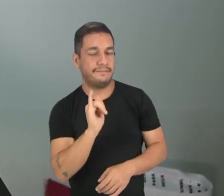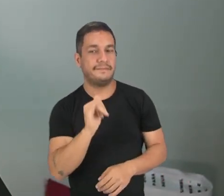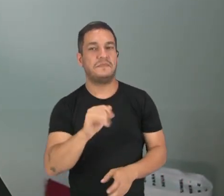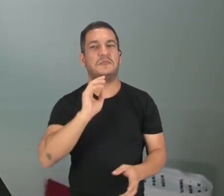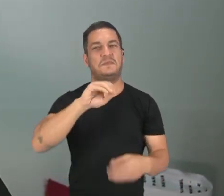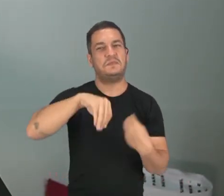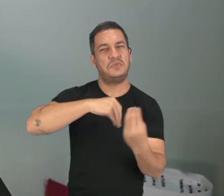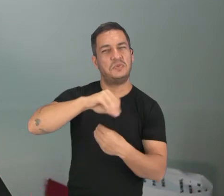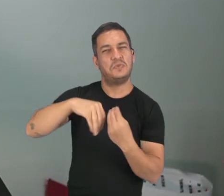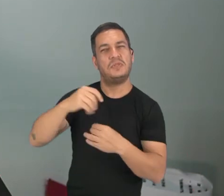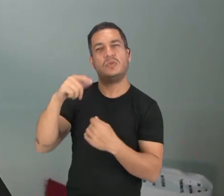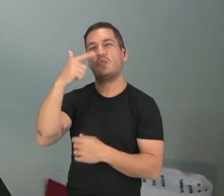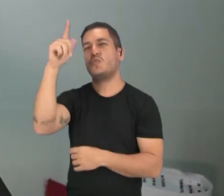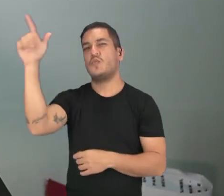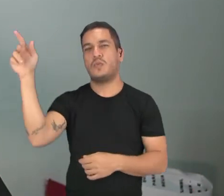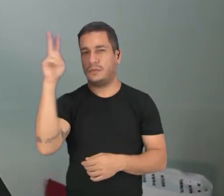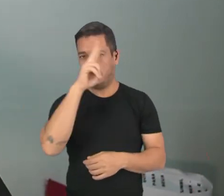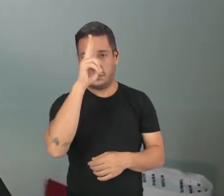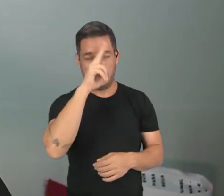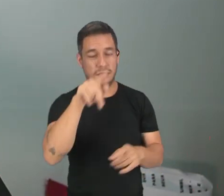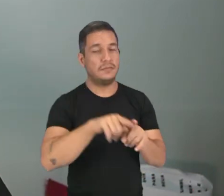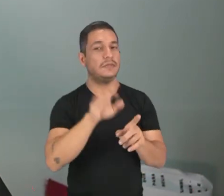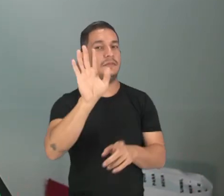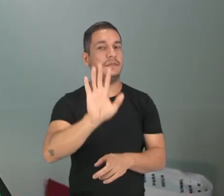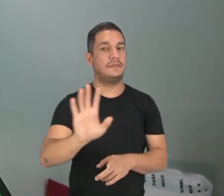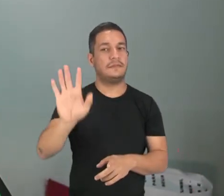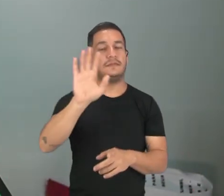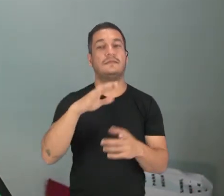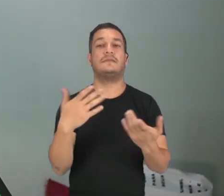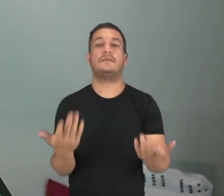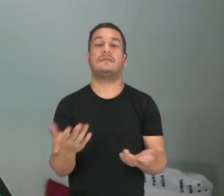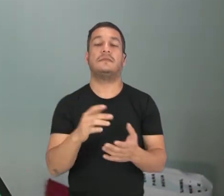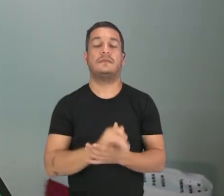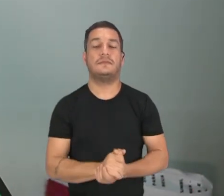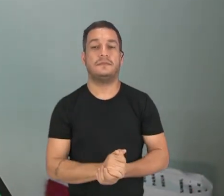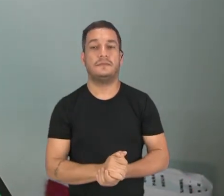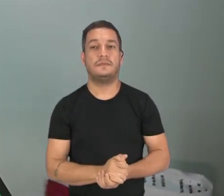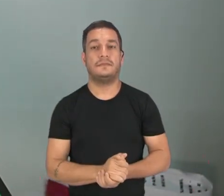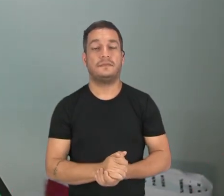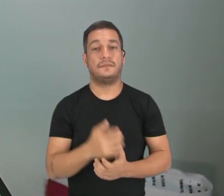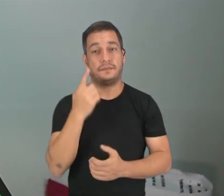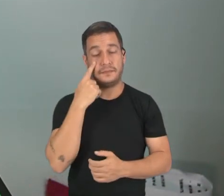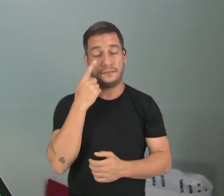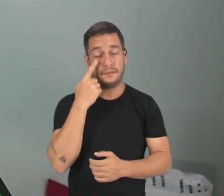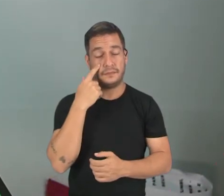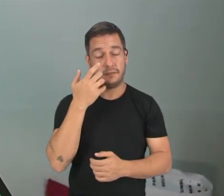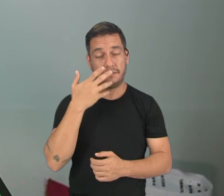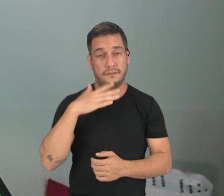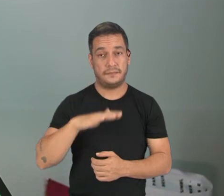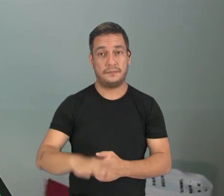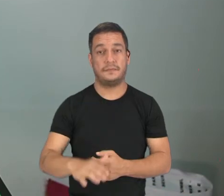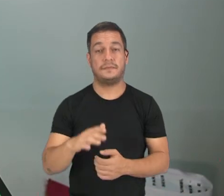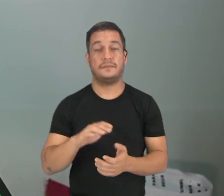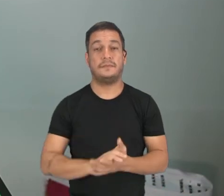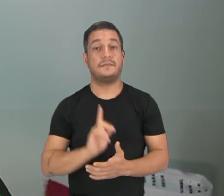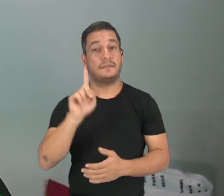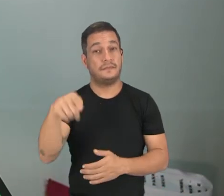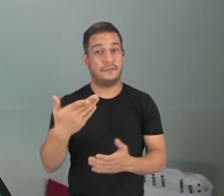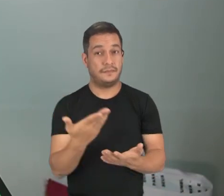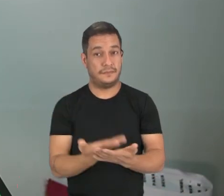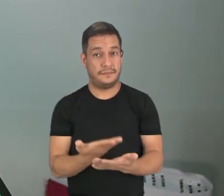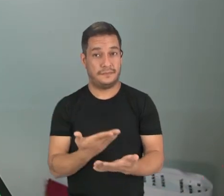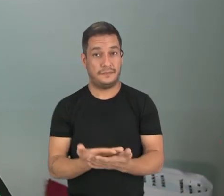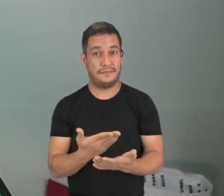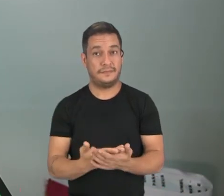misturada com outras histórias da nossa região. Então, vamos lá, crianças. Até a próxima